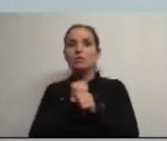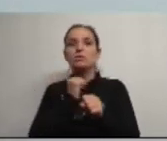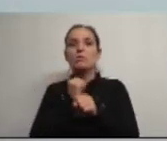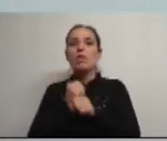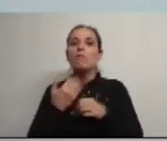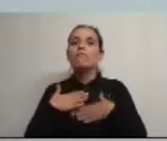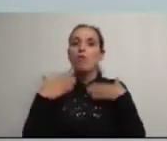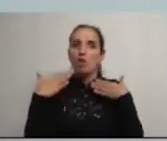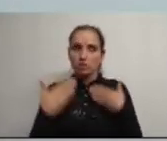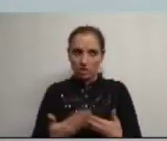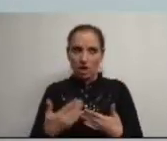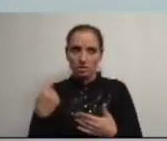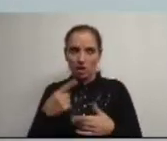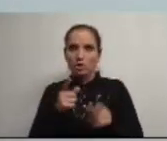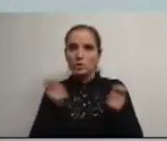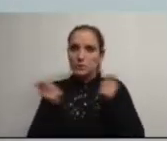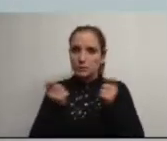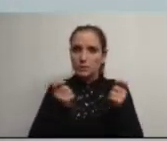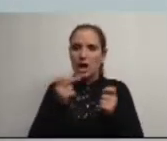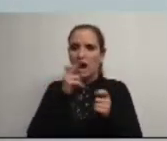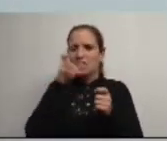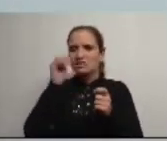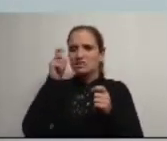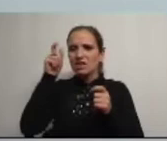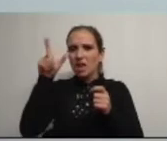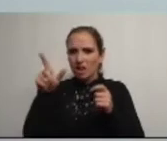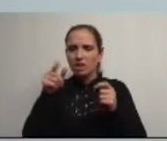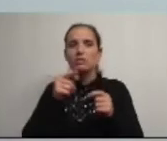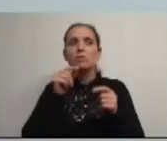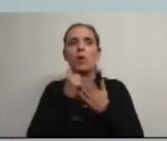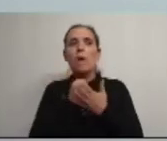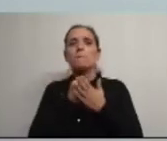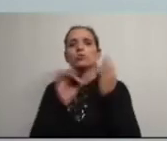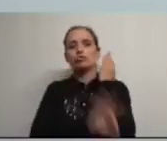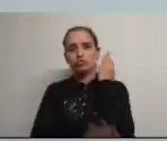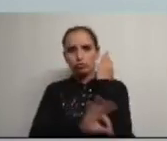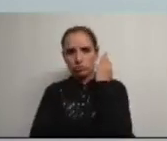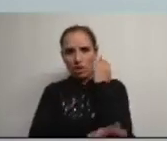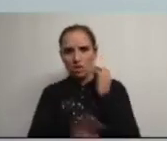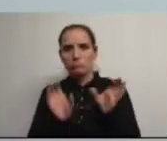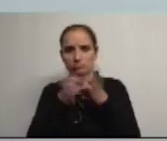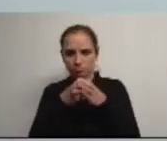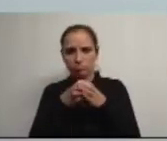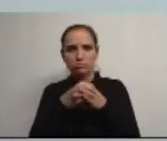voluntário com a coordenação da arcele e o apoio da junta da união de freguesias